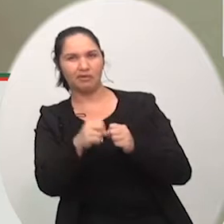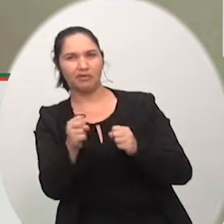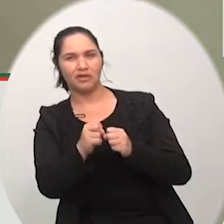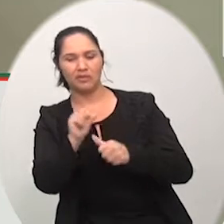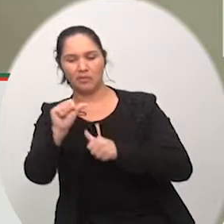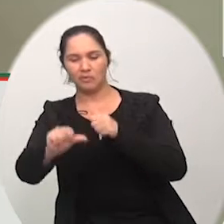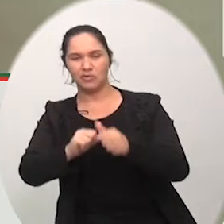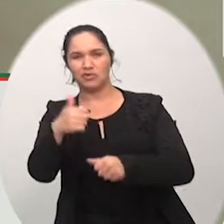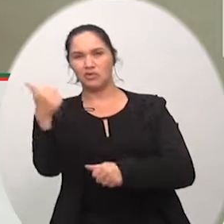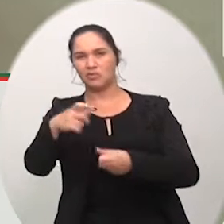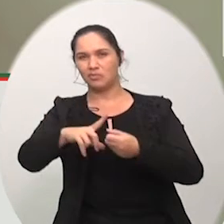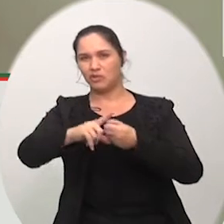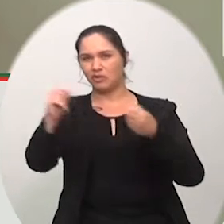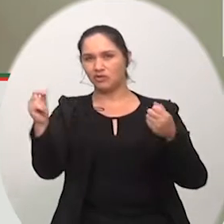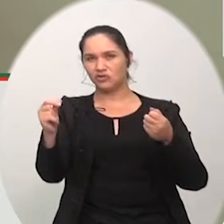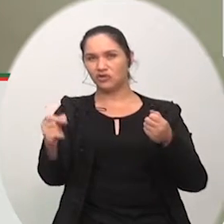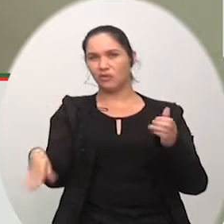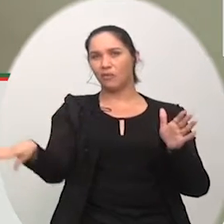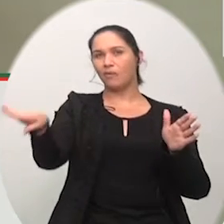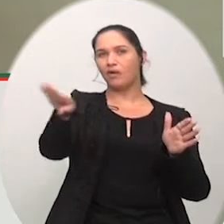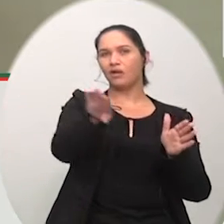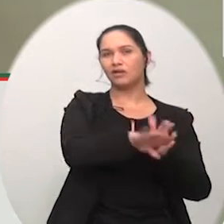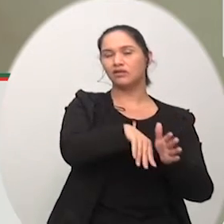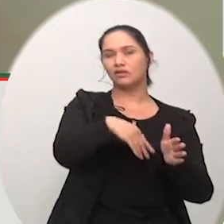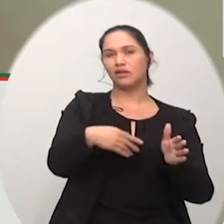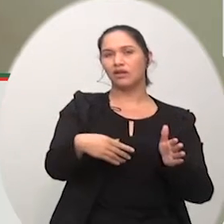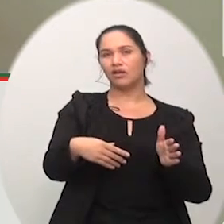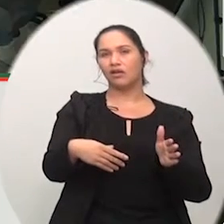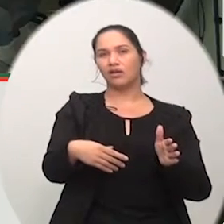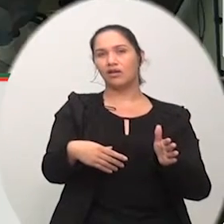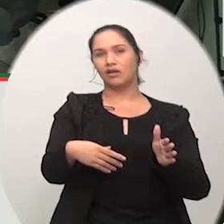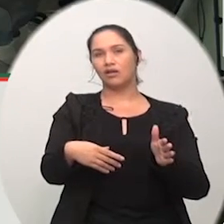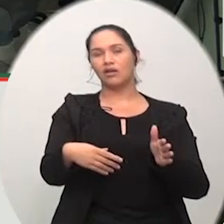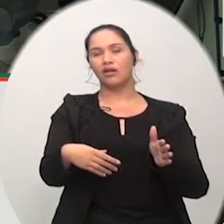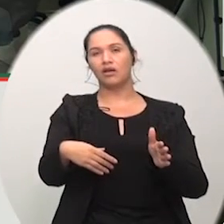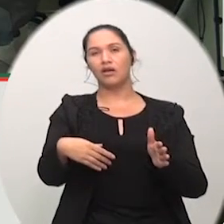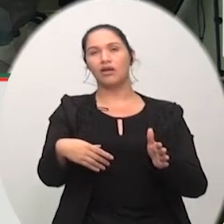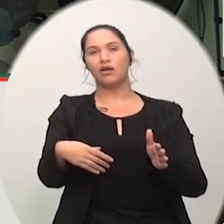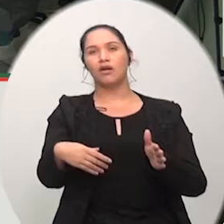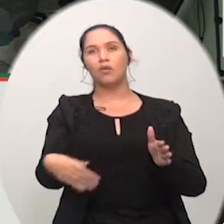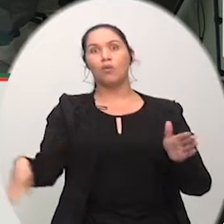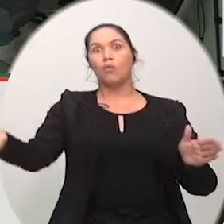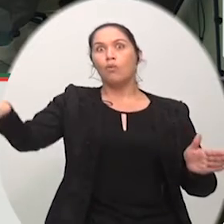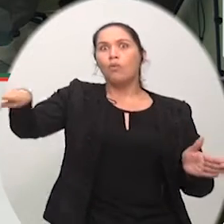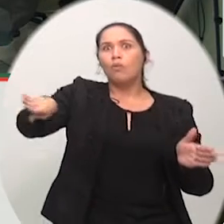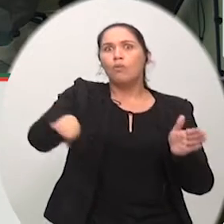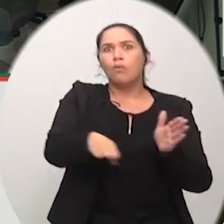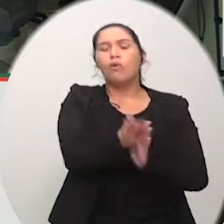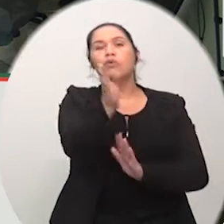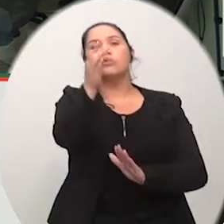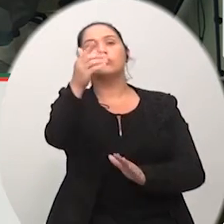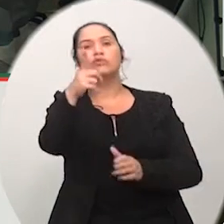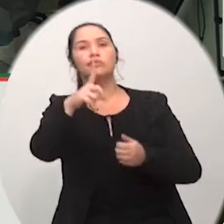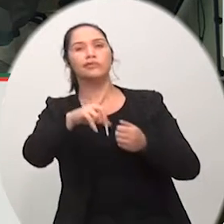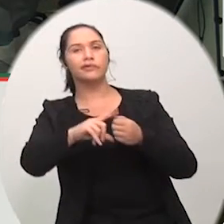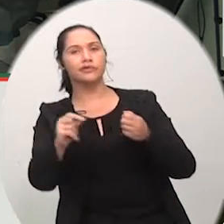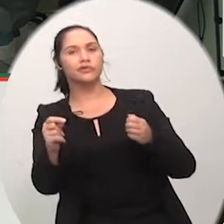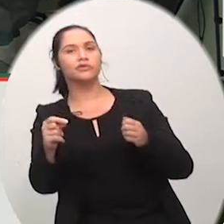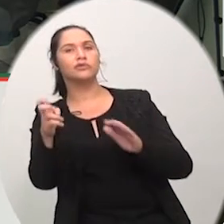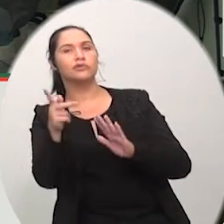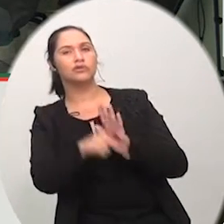projeto até o último vereador fazendo ainda vereador vossa excelência dispõe de mais 3 minutos e 30 do vereador